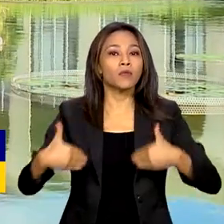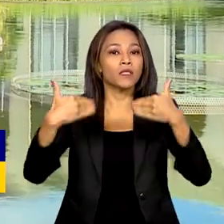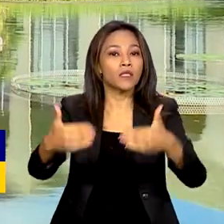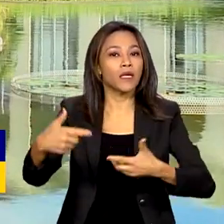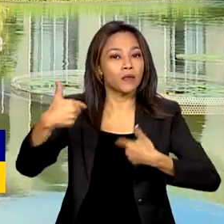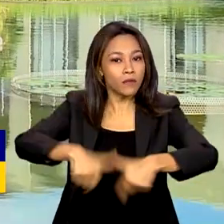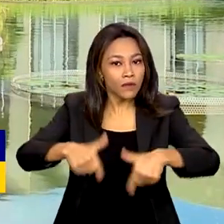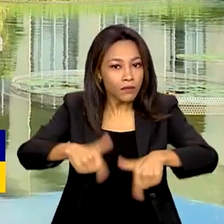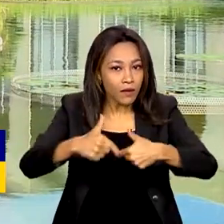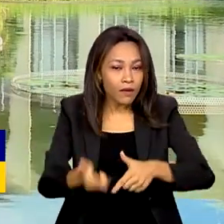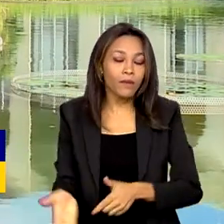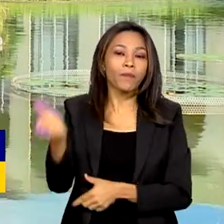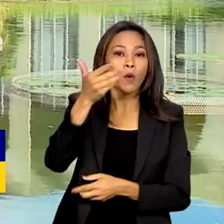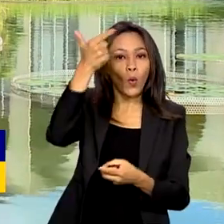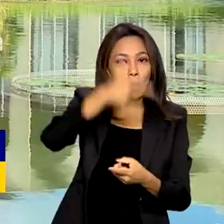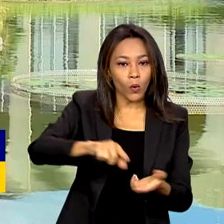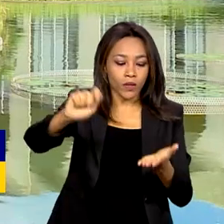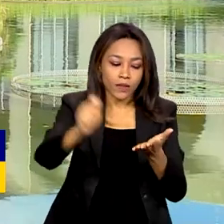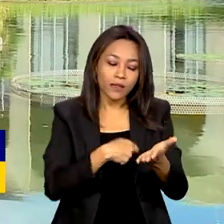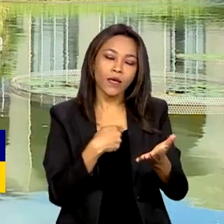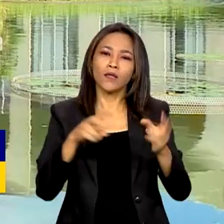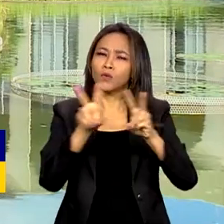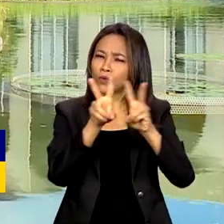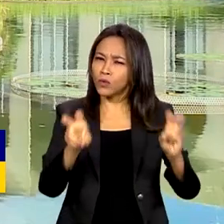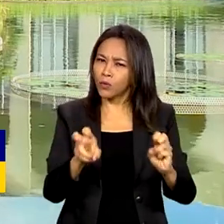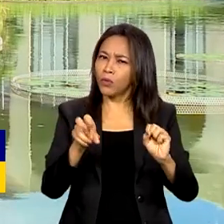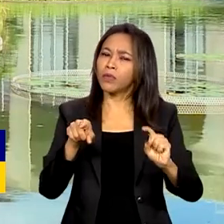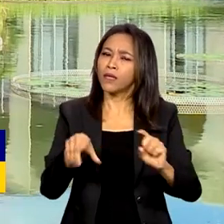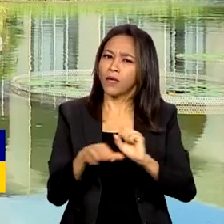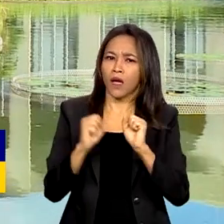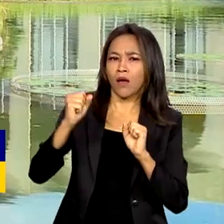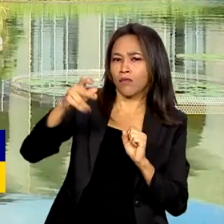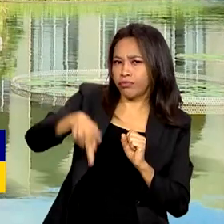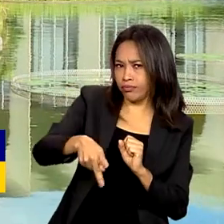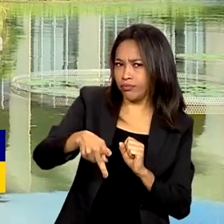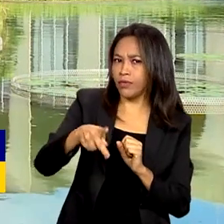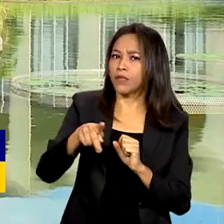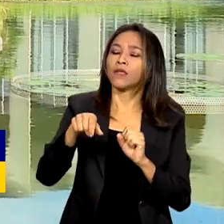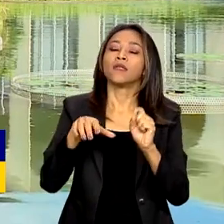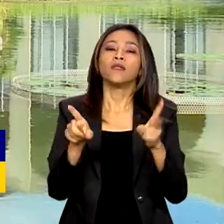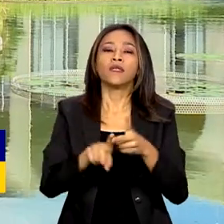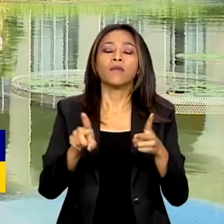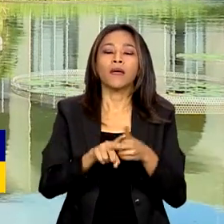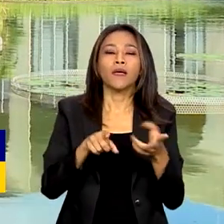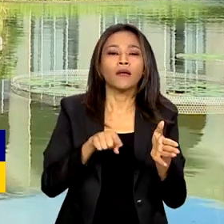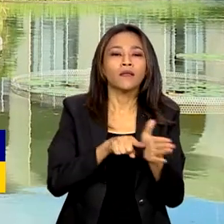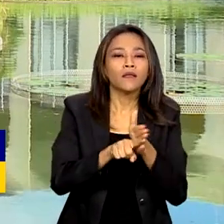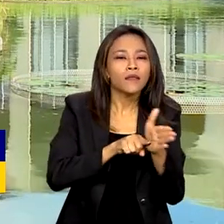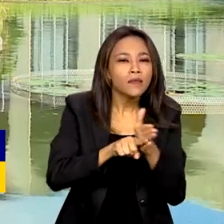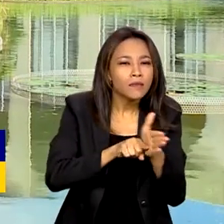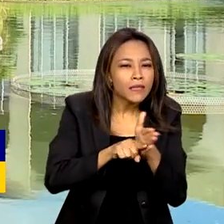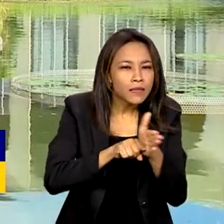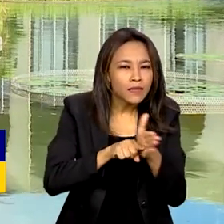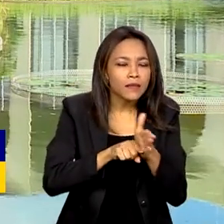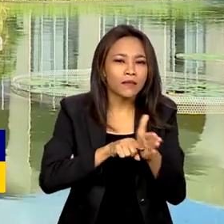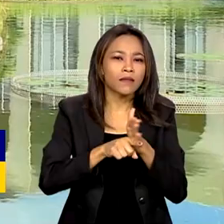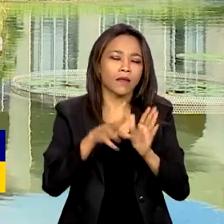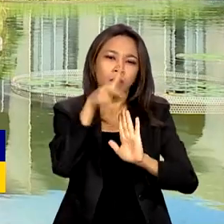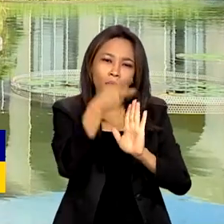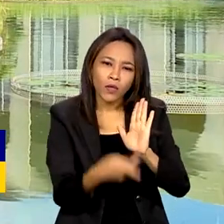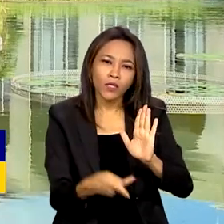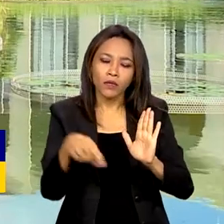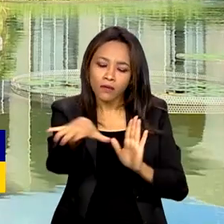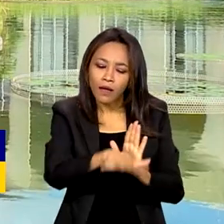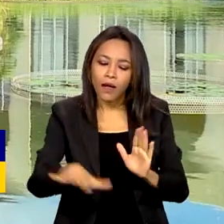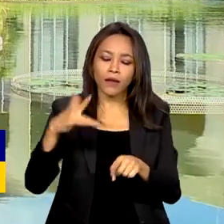Também será assinado um convênio na área da seguridade social e um acordo em pesquisa científica para projetos em áreas como